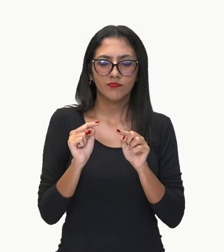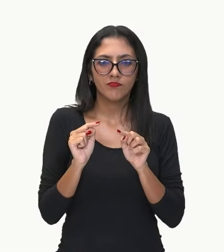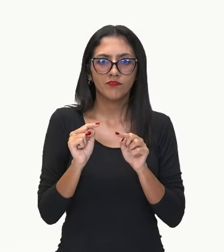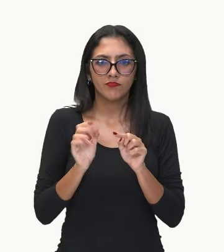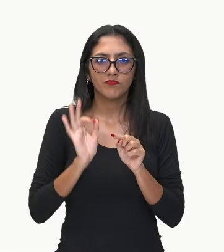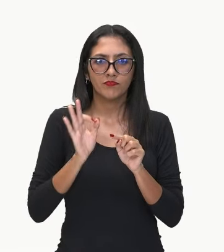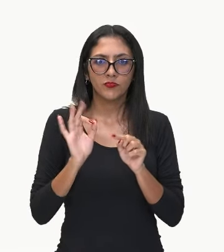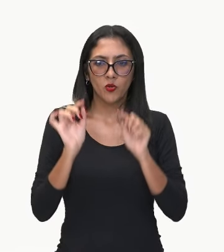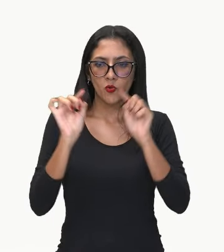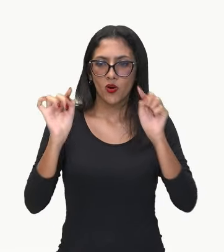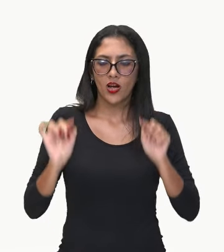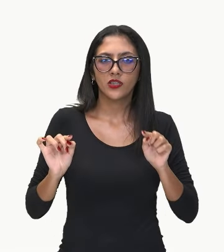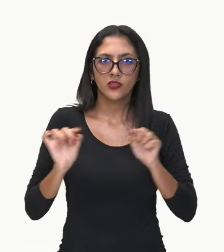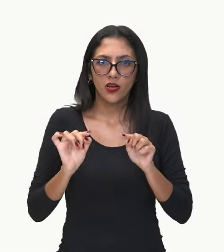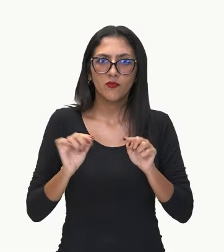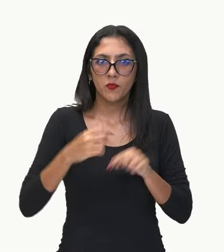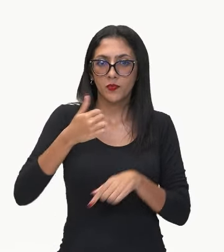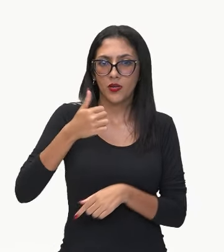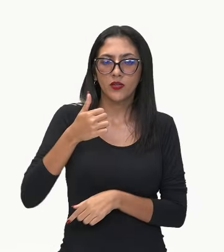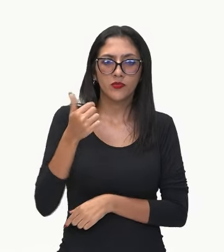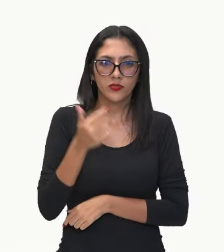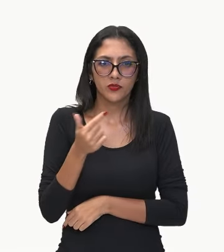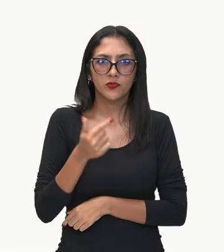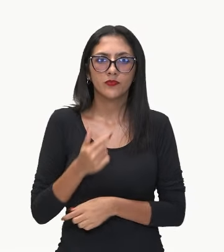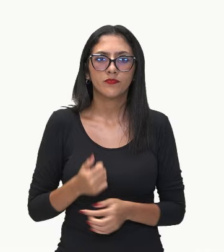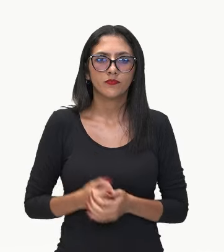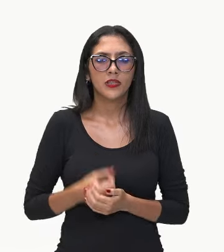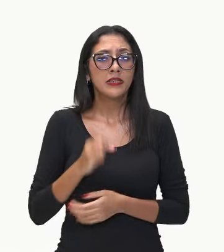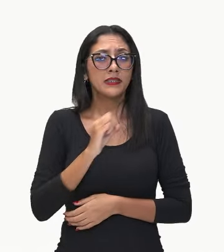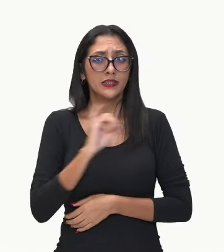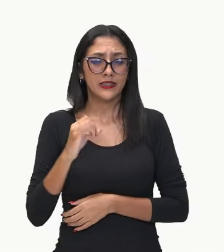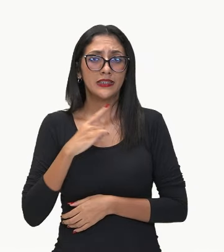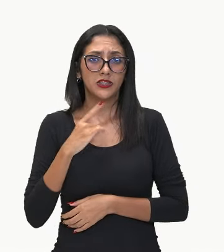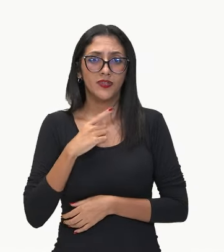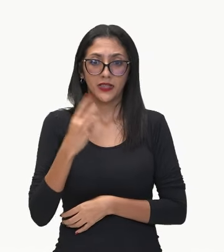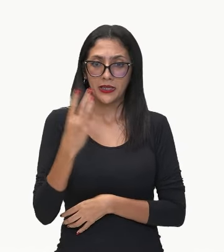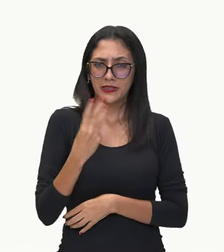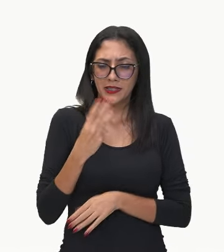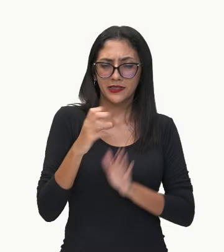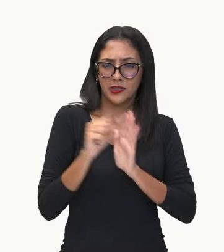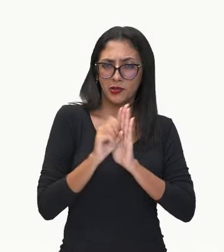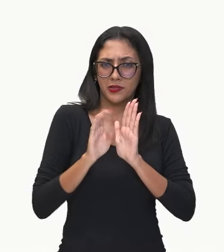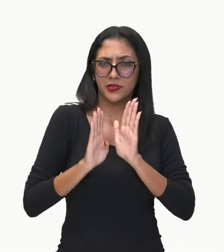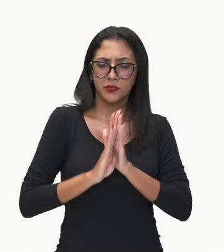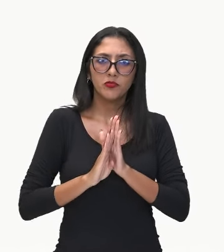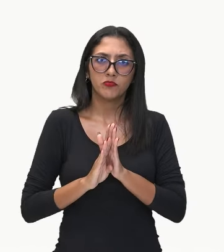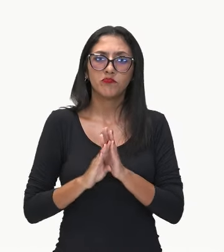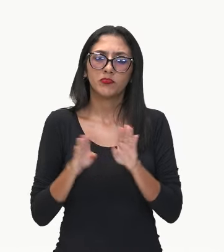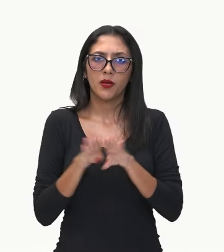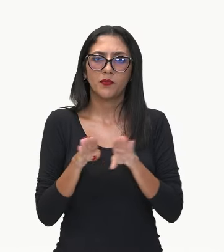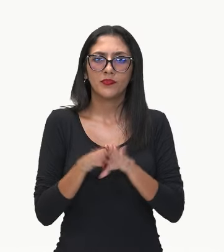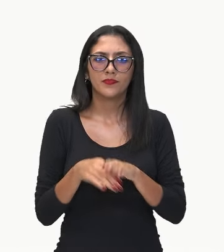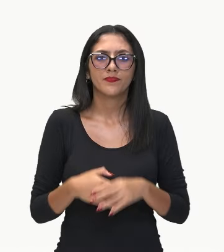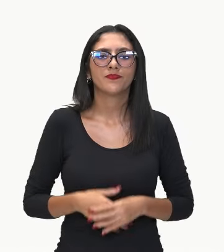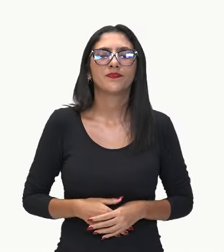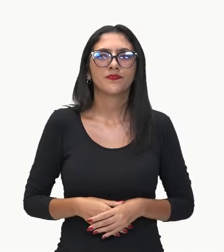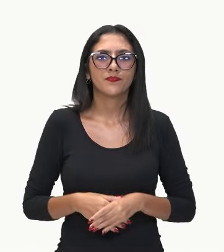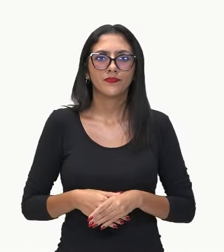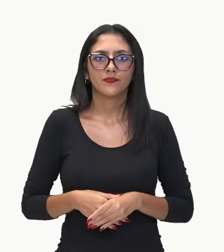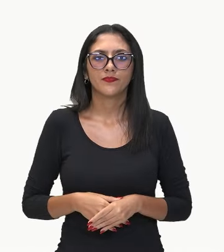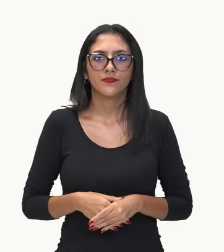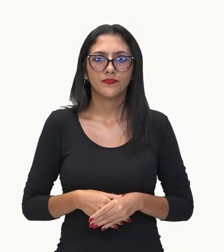resolver colchete. E se houvesse chave, você resolveria aí a chave. Vamos então lá